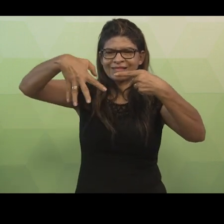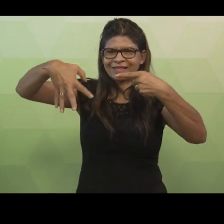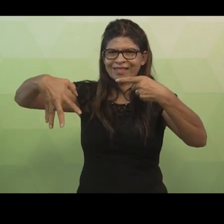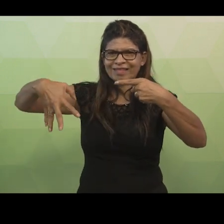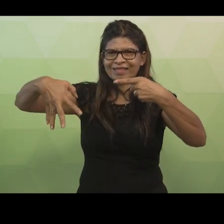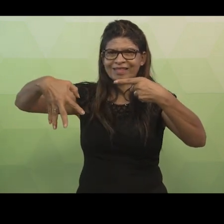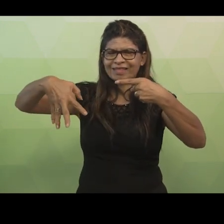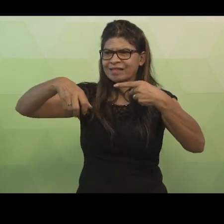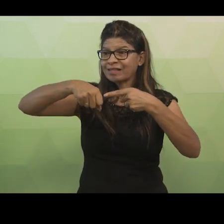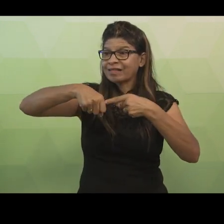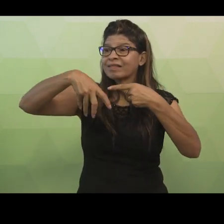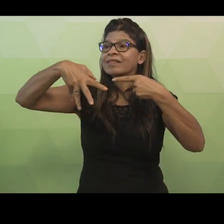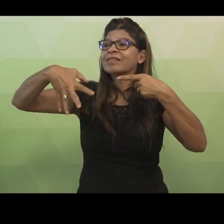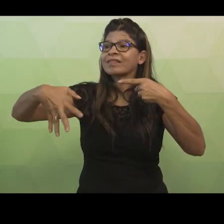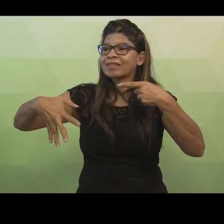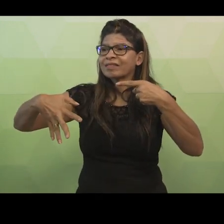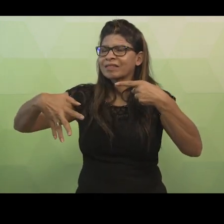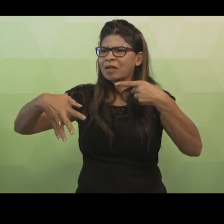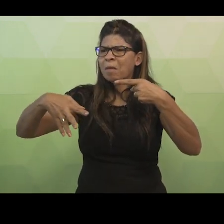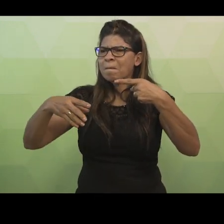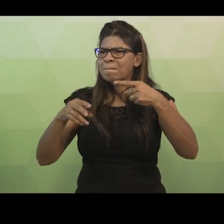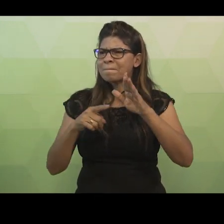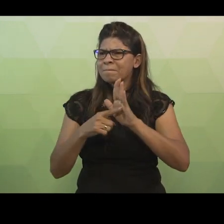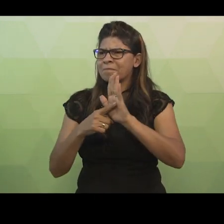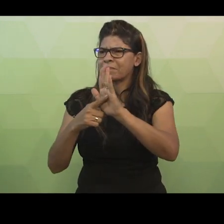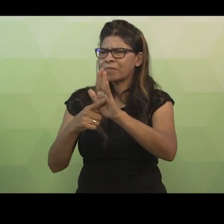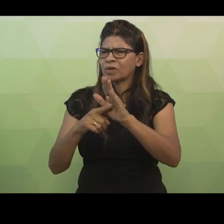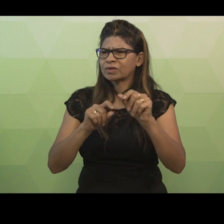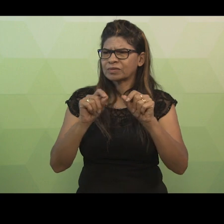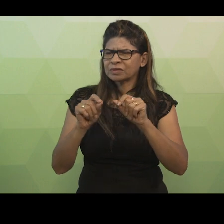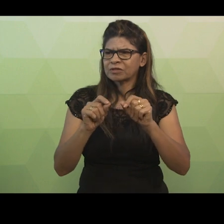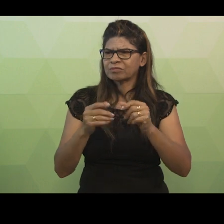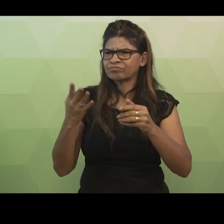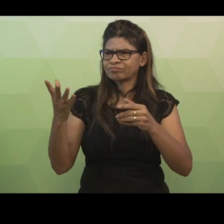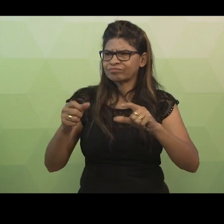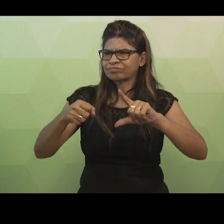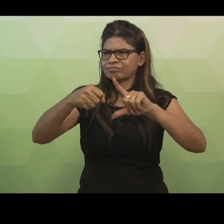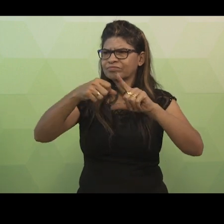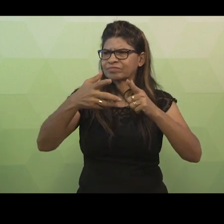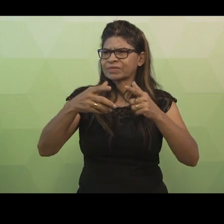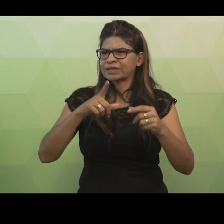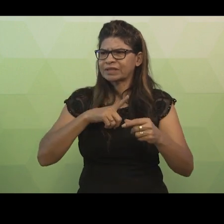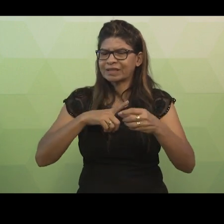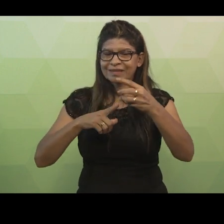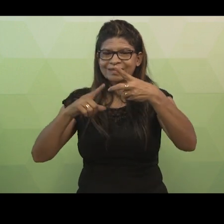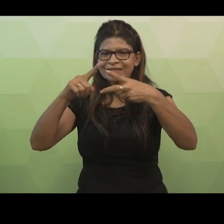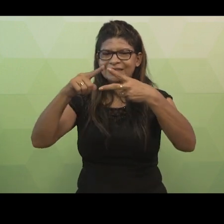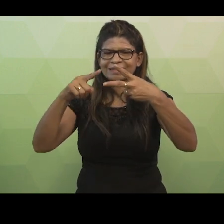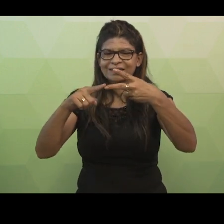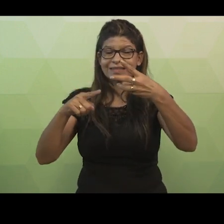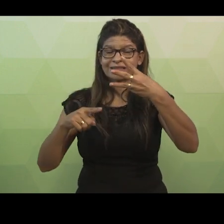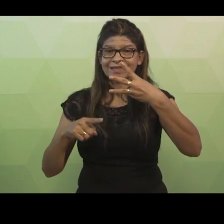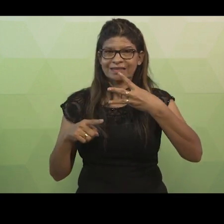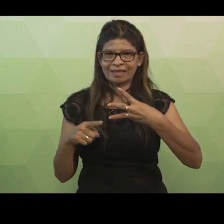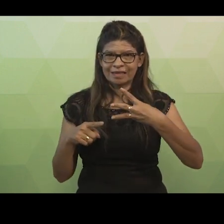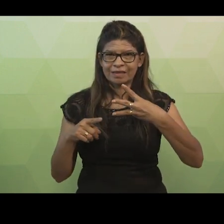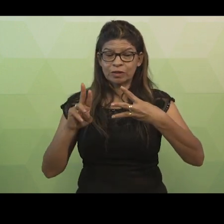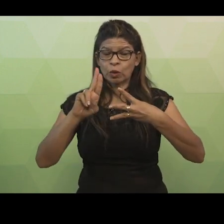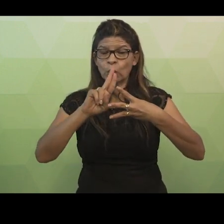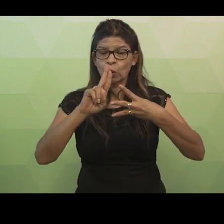Nesta figura, temos a representação gráfica da entidade empregado e os seus três atributos, nome,